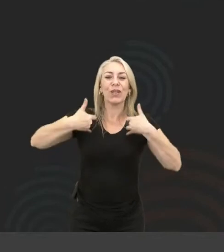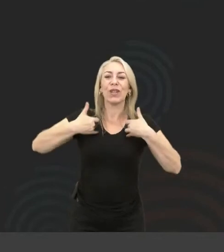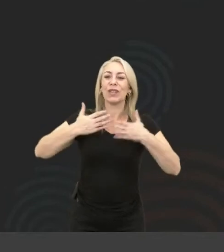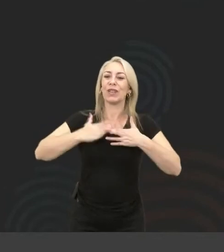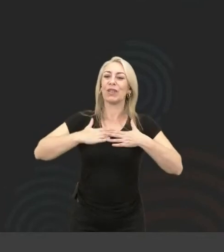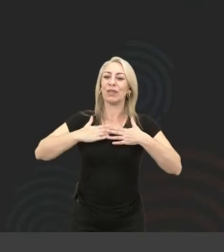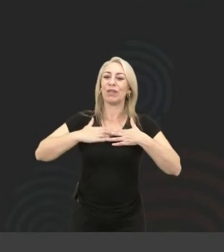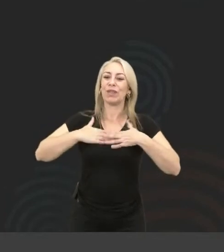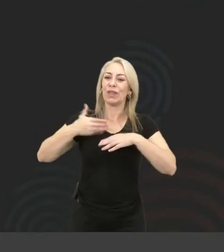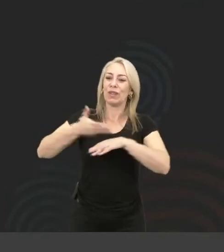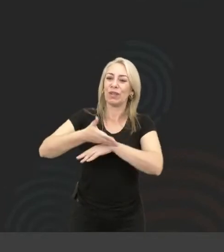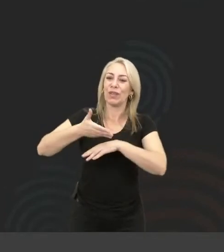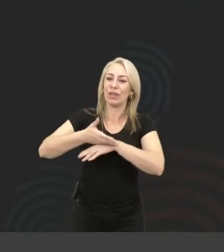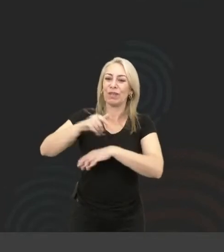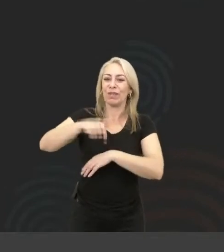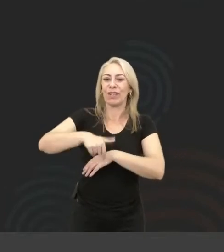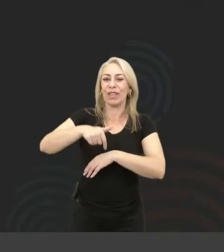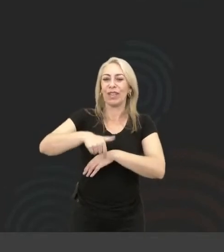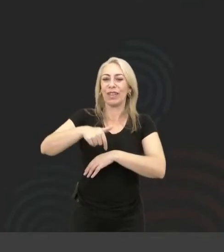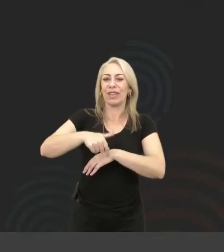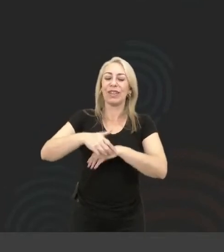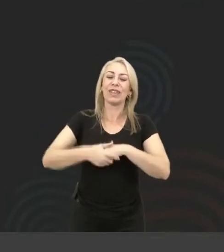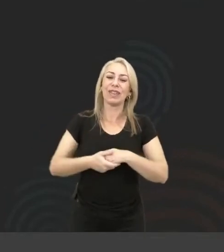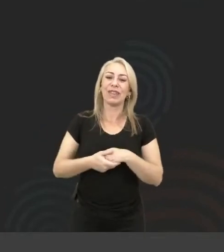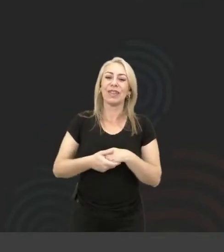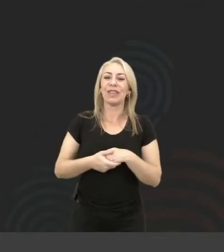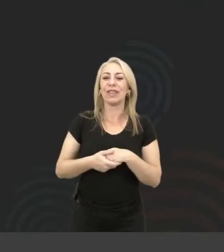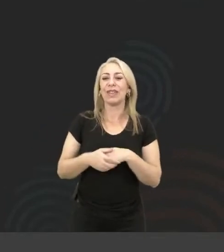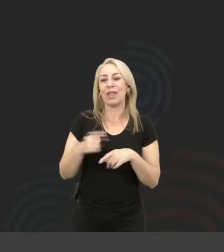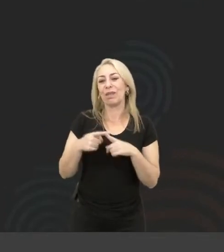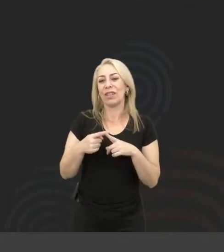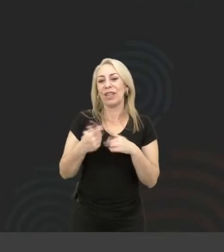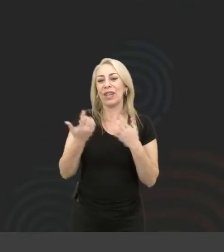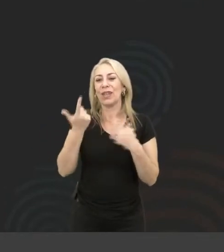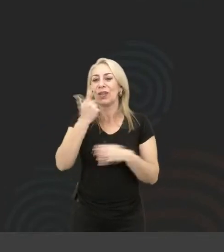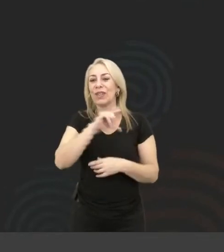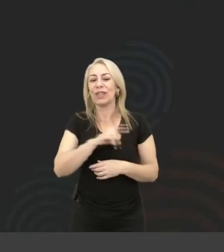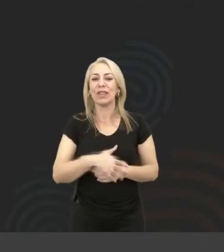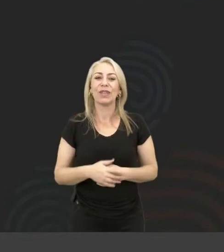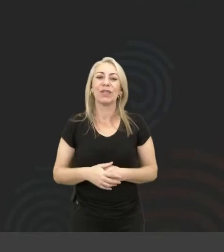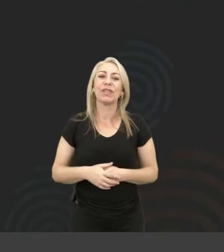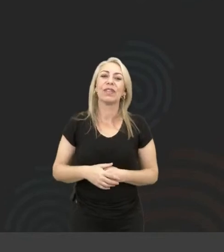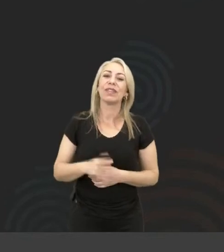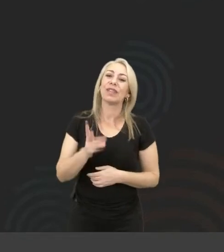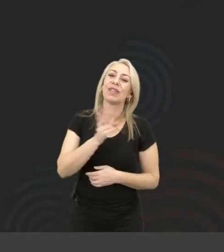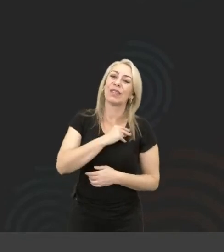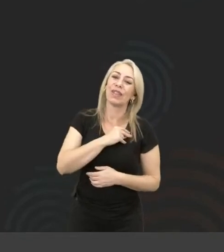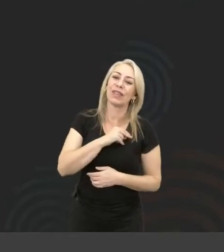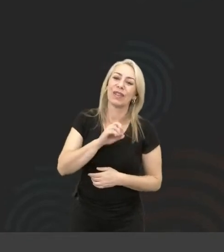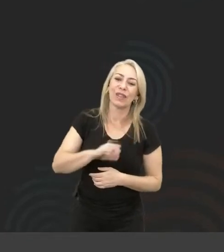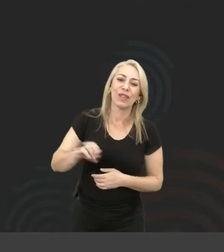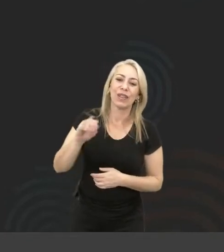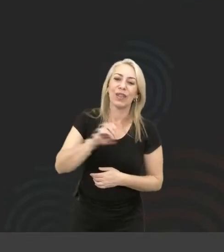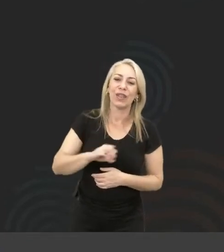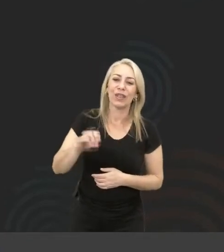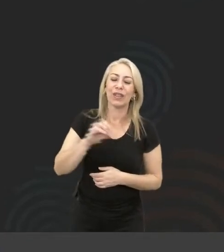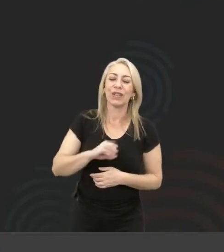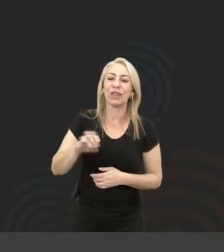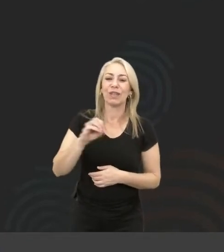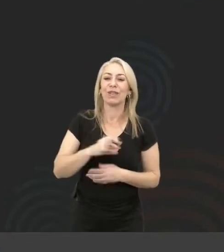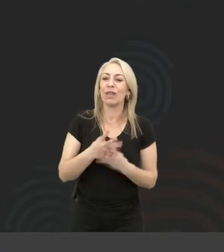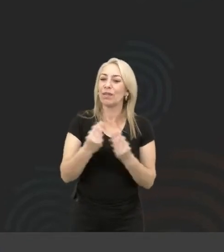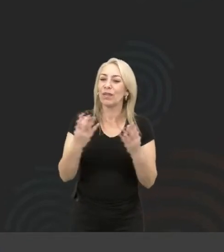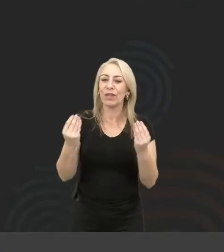mim de estar aqui, vocês não estão entendendo. Não que deu certo. Nossa, sensacional, gente. Muito, muito,